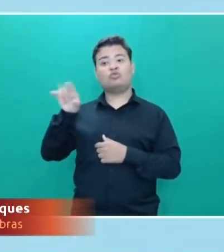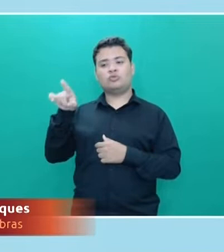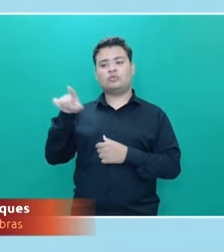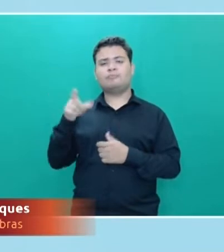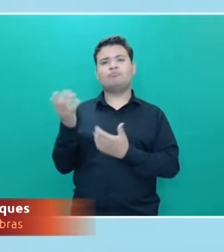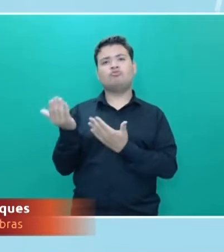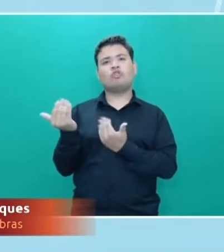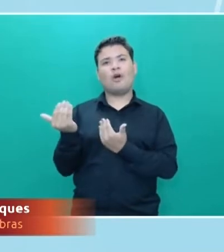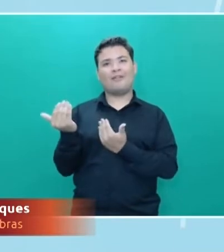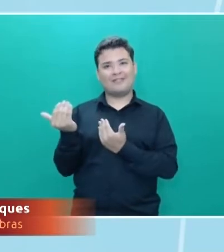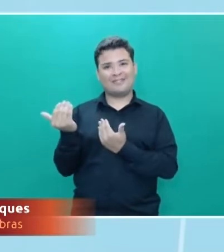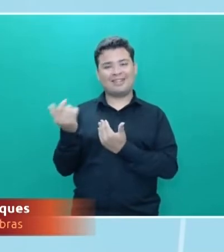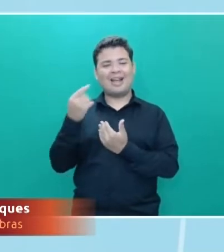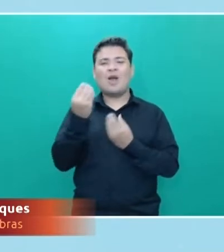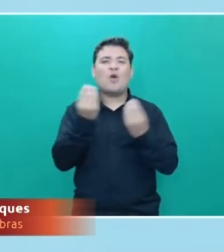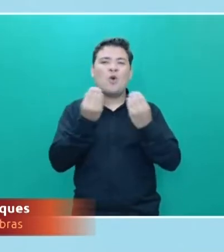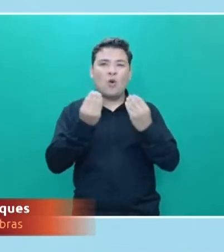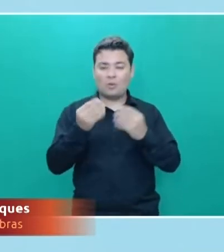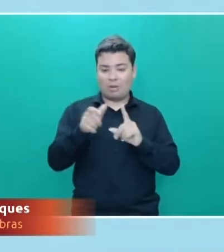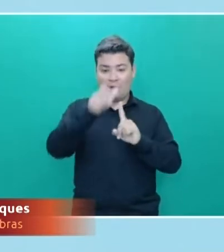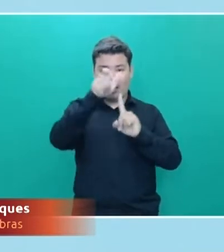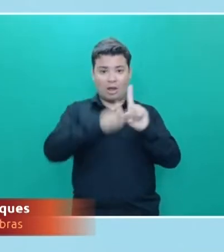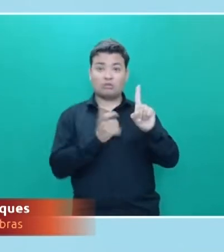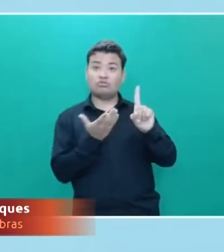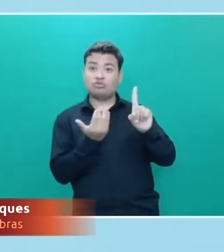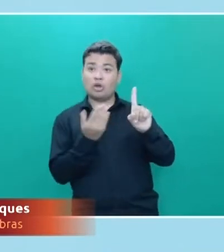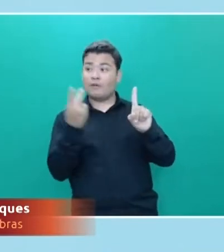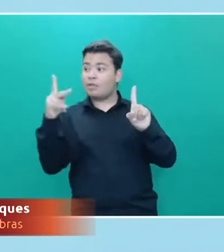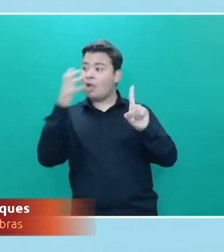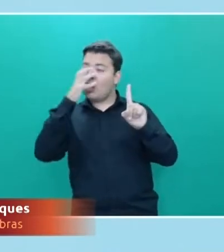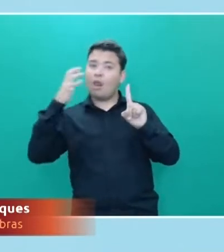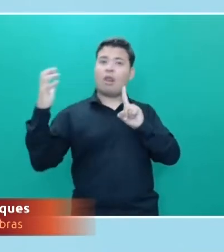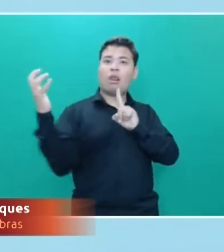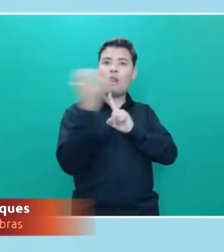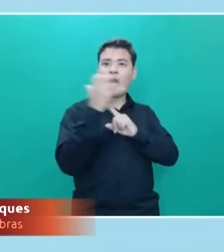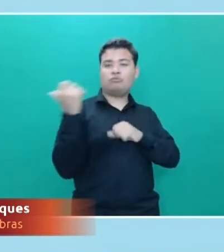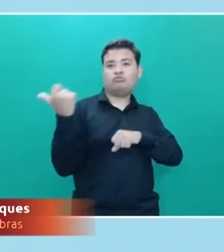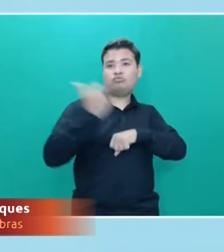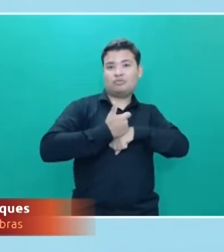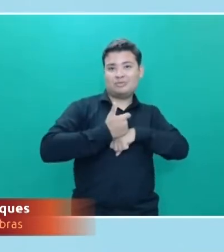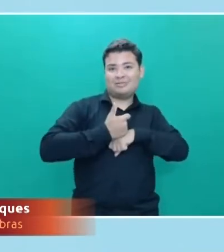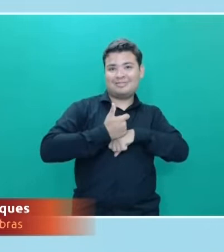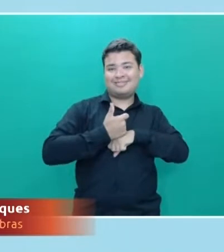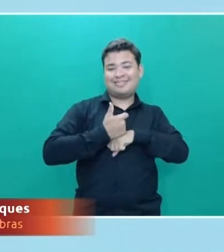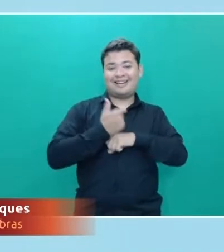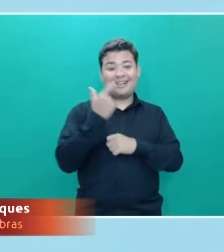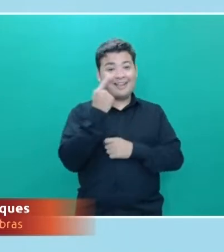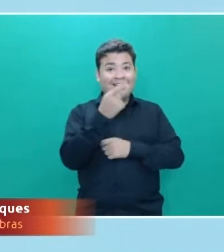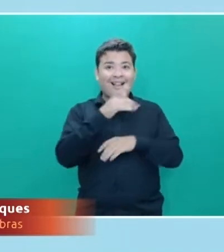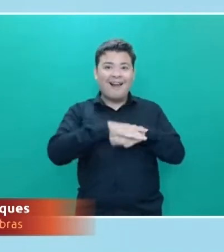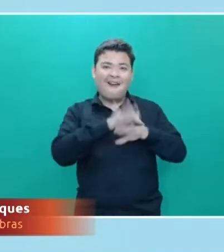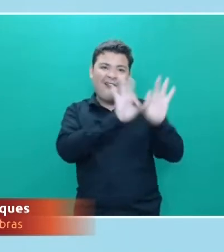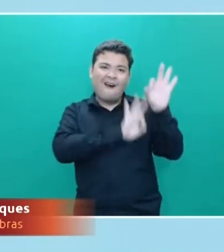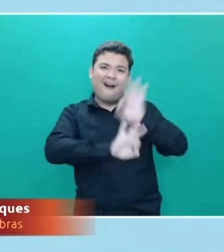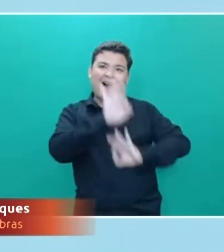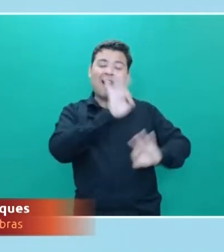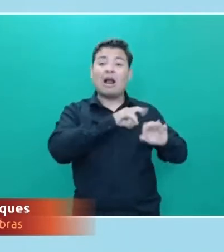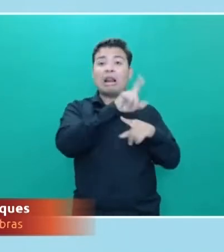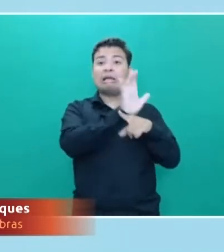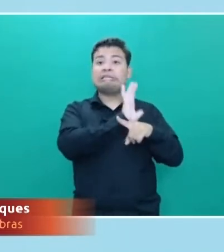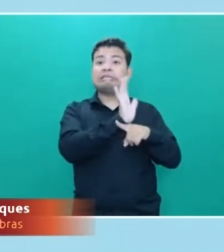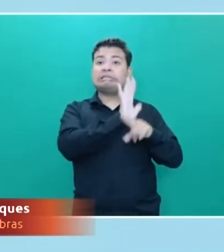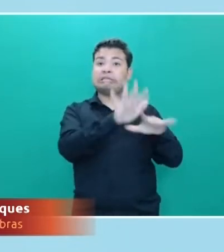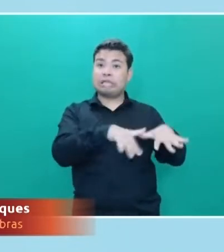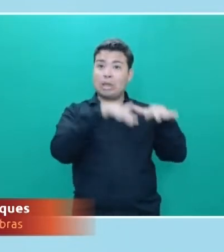de um ator mais jovem. Então, esse recurso utilizado no cinema, na magia do cinema, ela